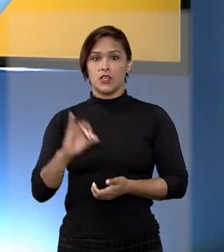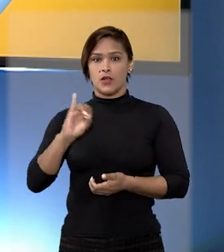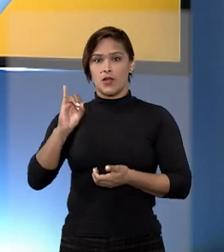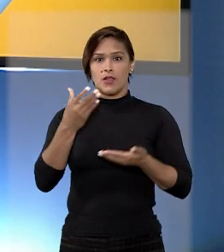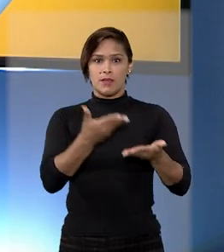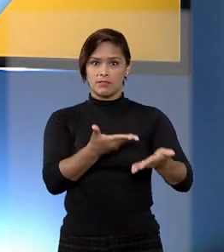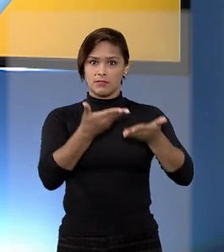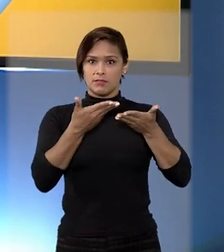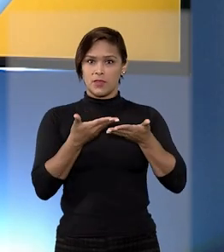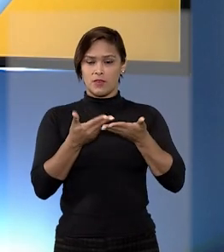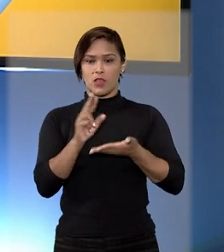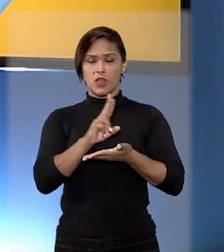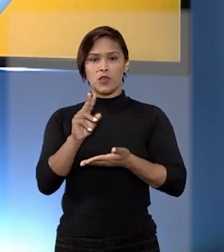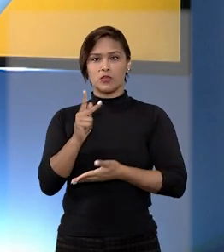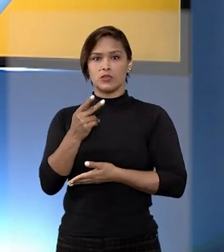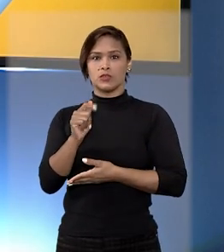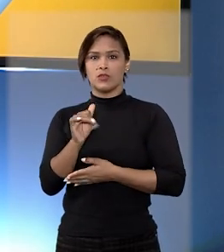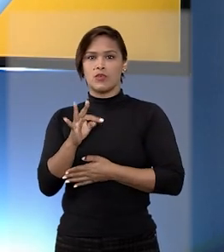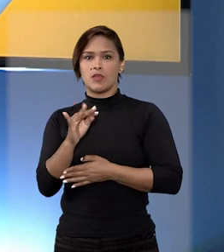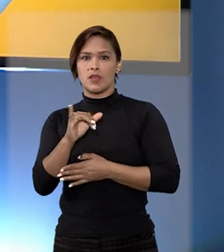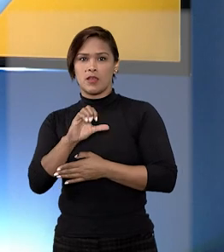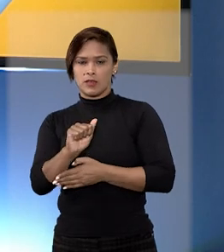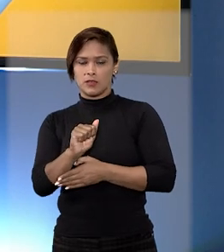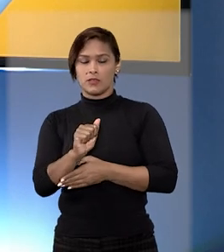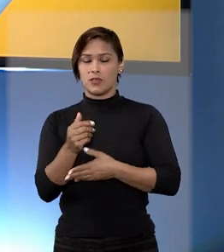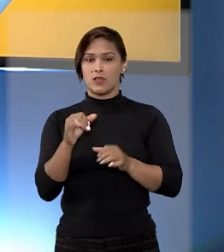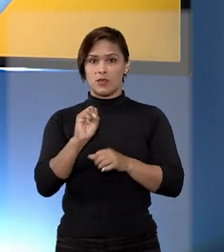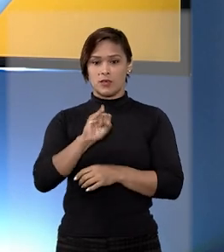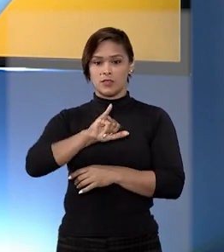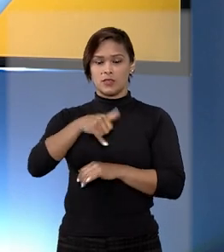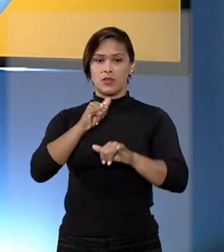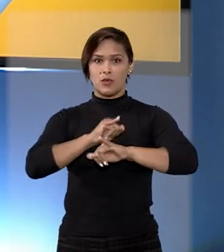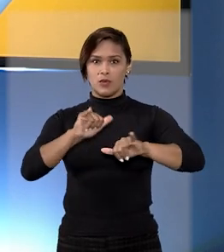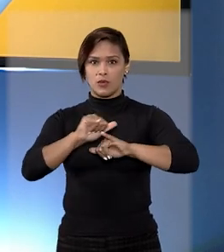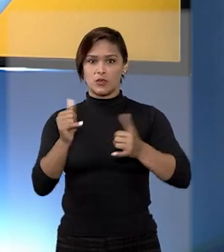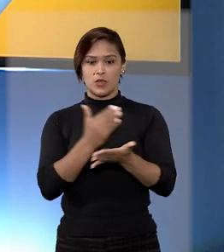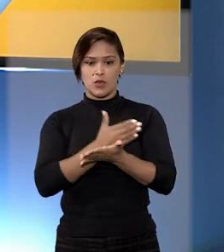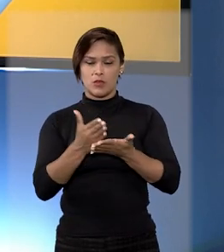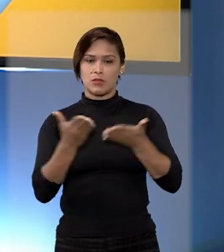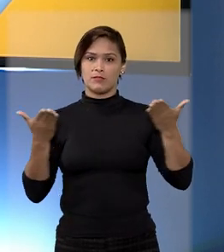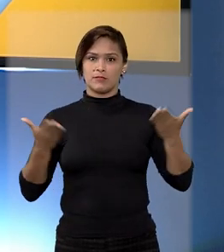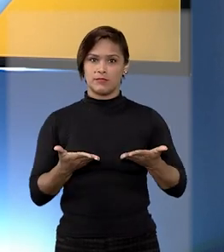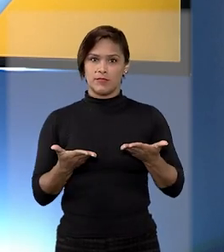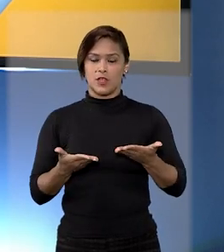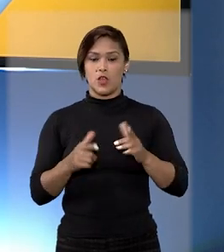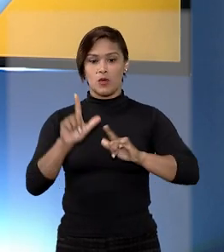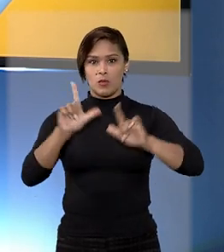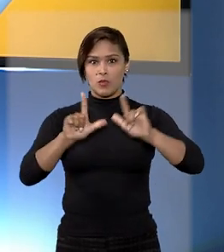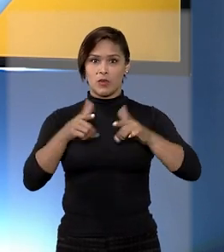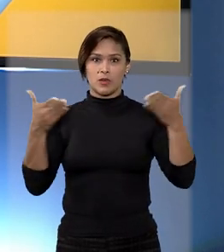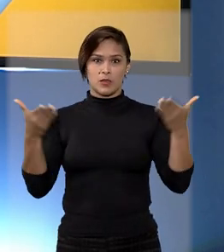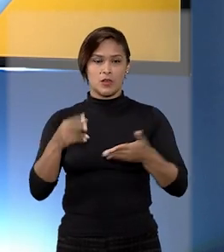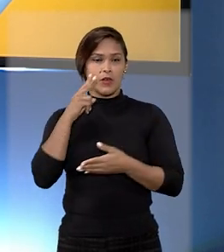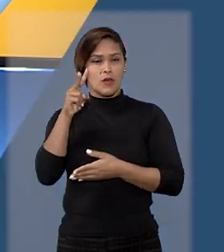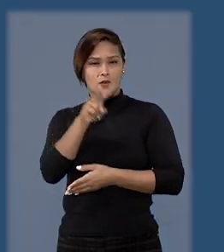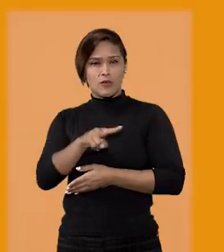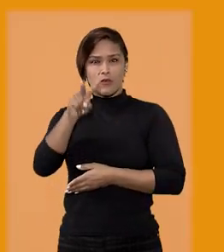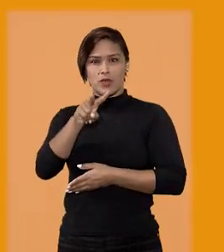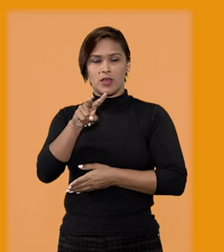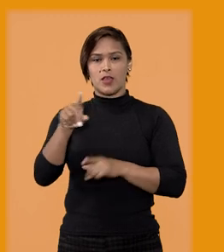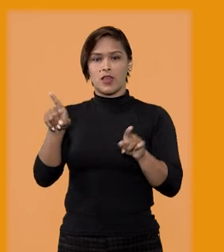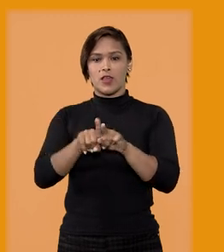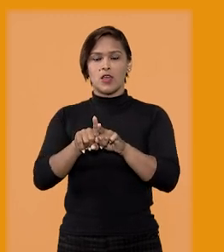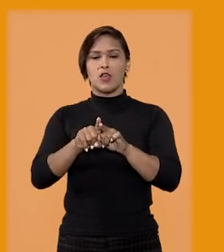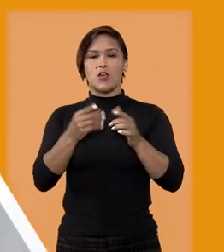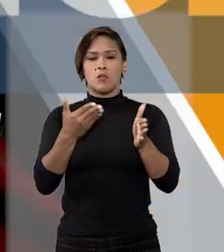Olá, seja muito bem-vindo. Eu sou Kátia Gomes e o STJ Notícias está no ar. No programa de hoje você